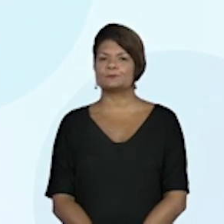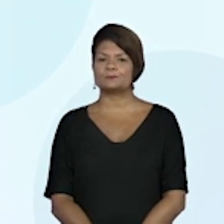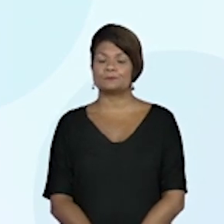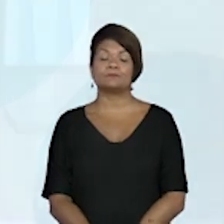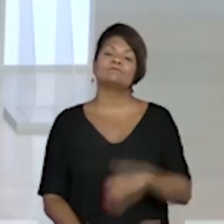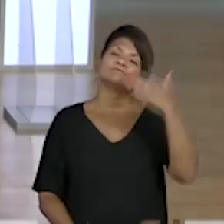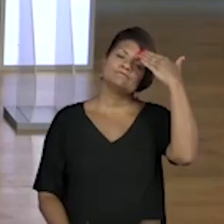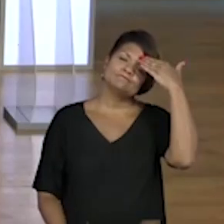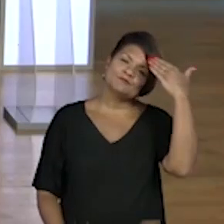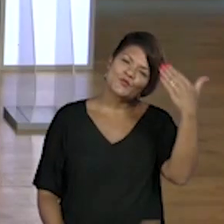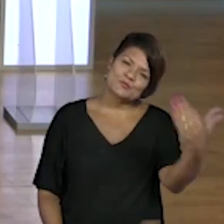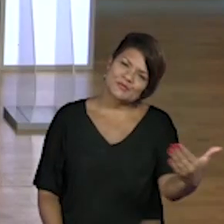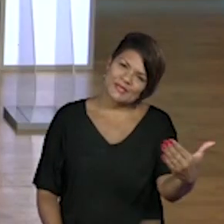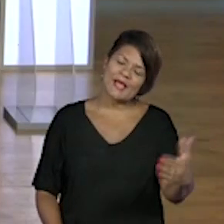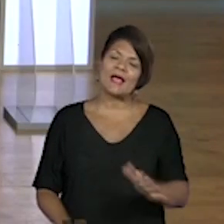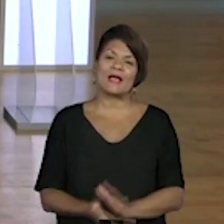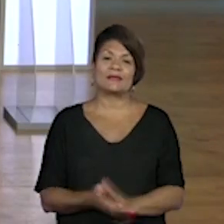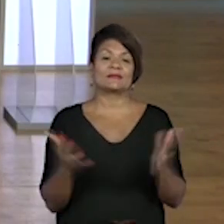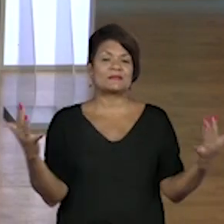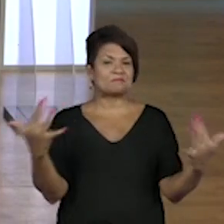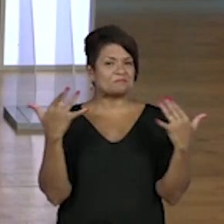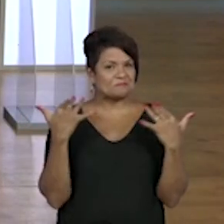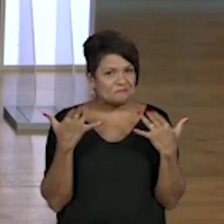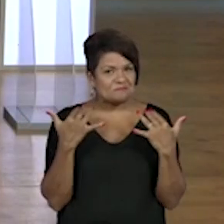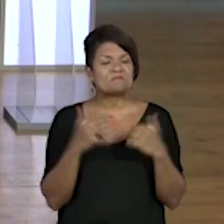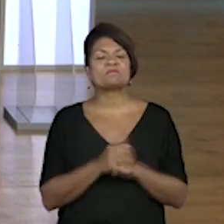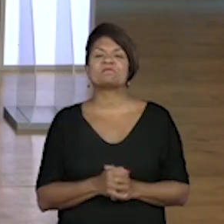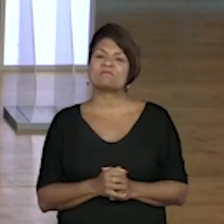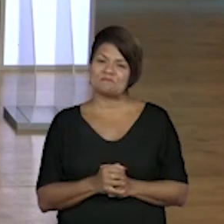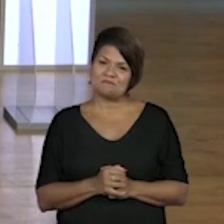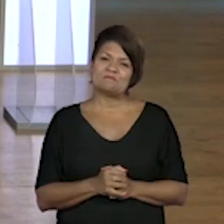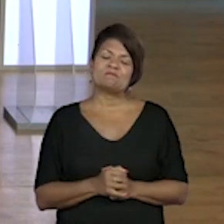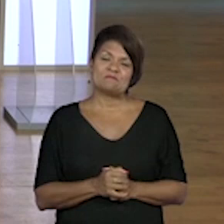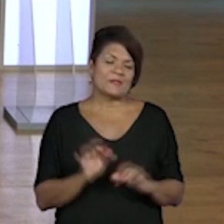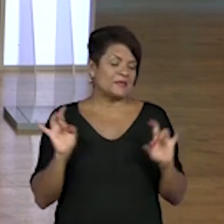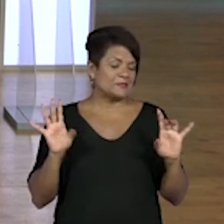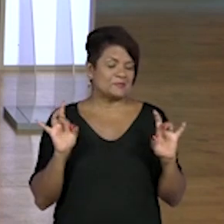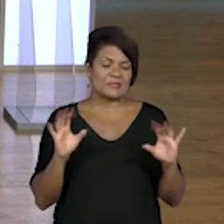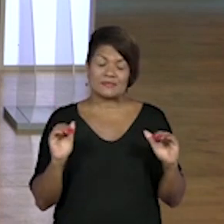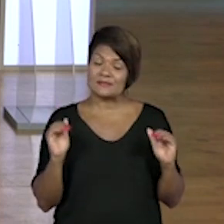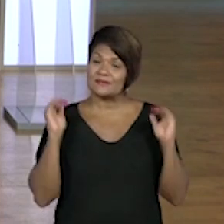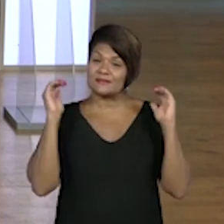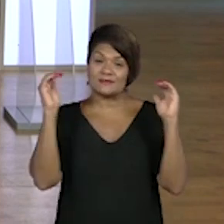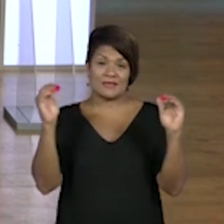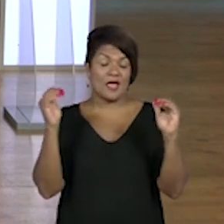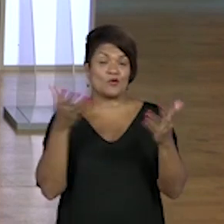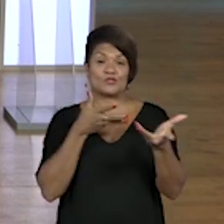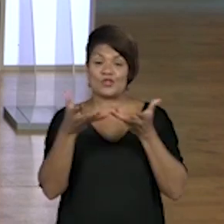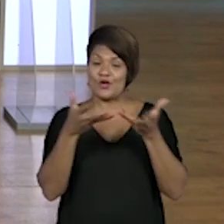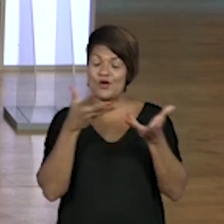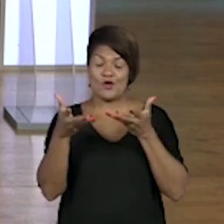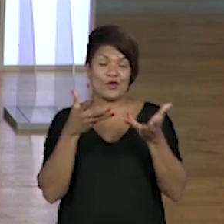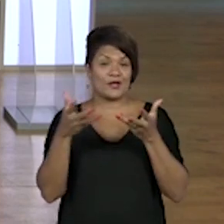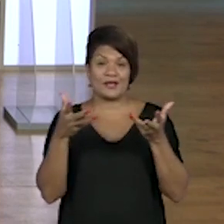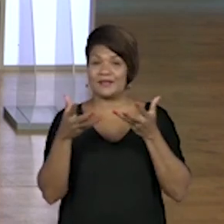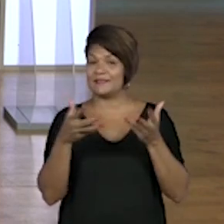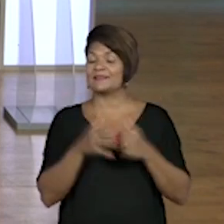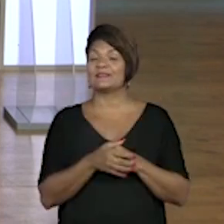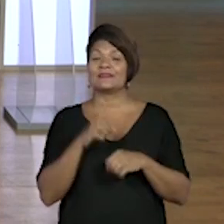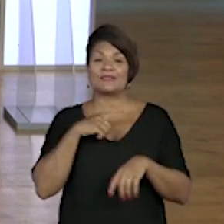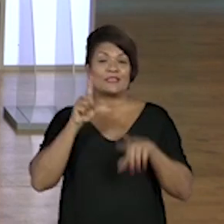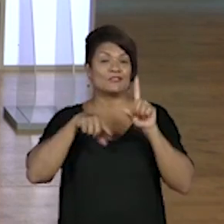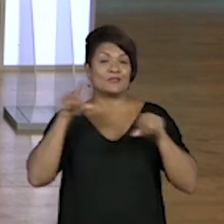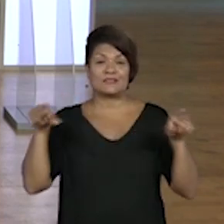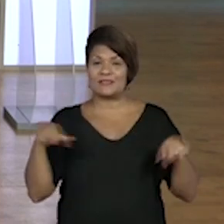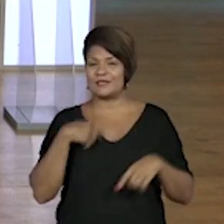Muito obrigado, pessoal, pela presença de vocês. É mais do que especial fazer essa troca falando sobre diversidade, que é uma bandeira que eu sempre levei.